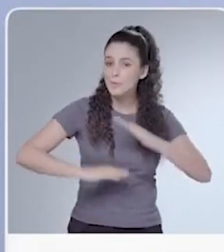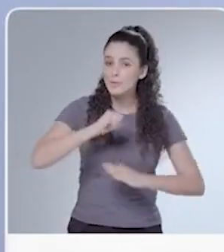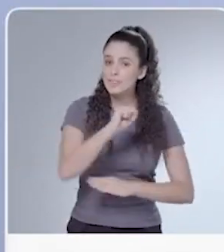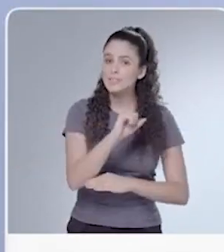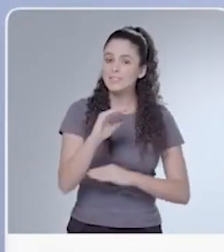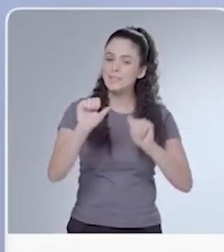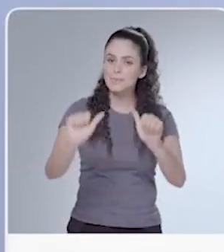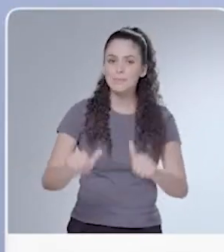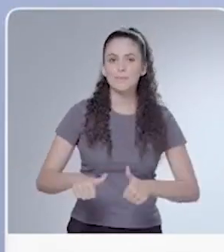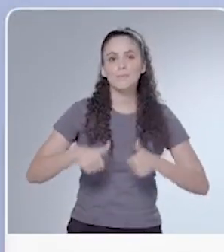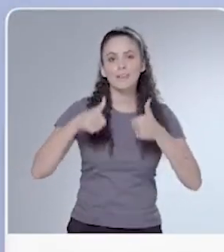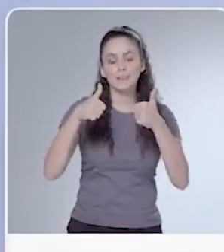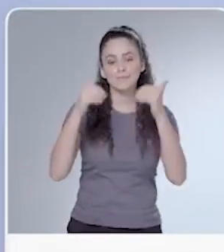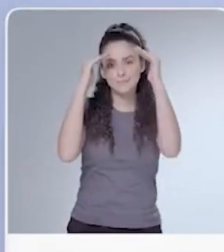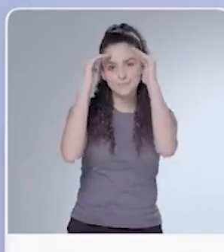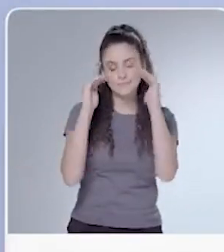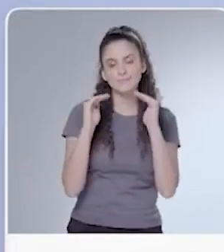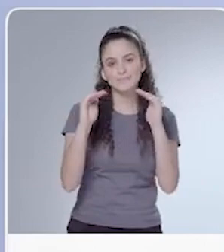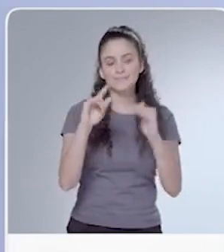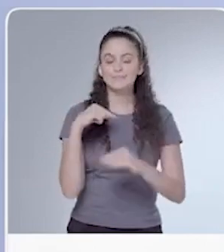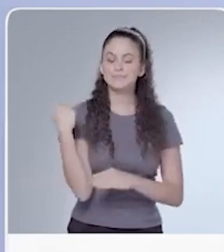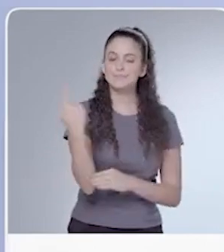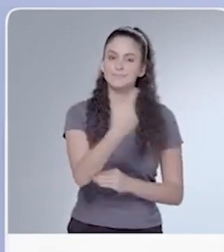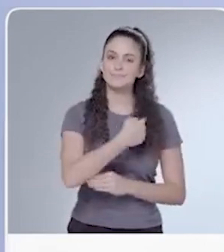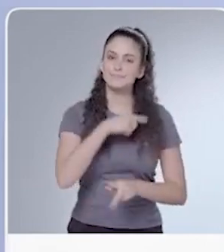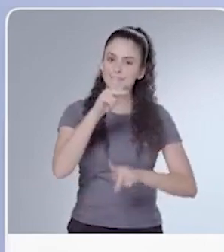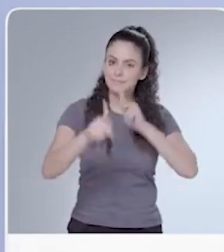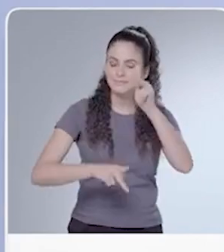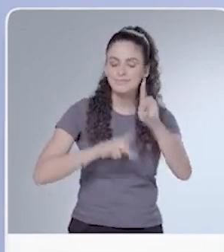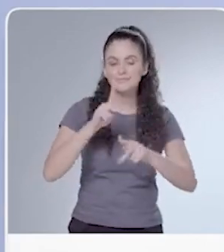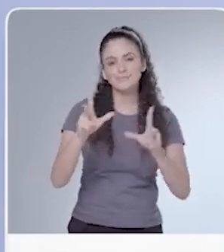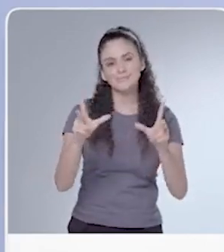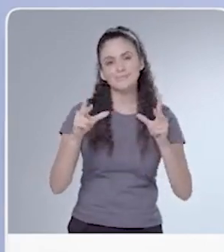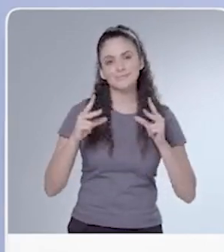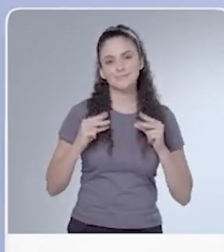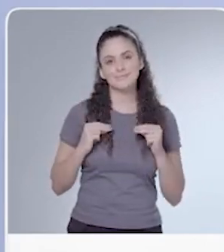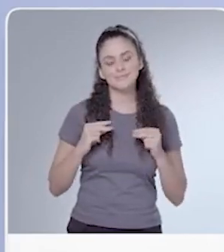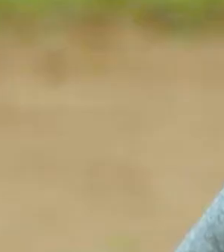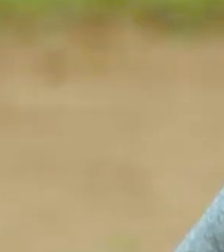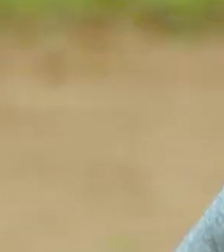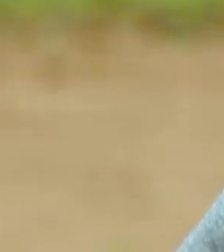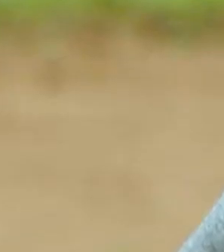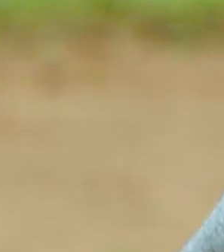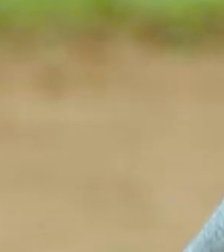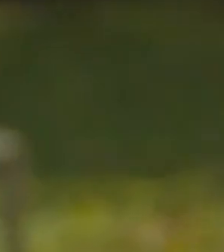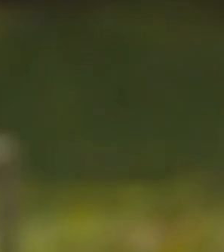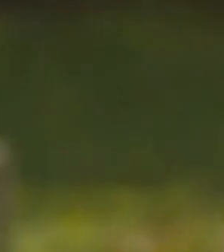Santa Catarina melhor com o respeito que nosso povo merece. A merece.